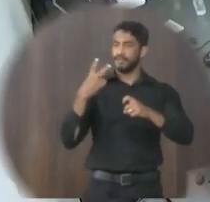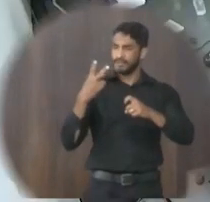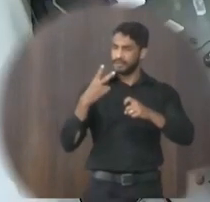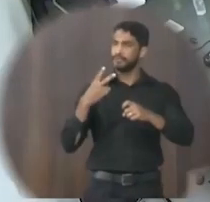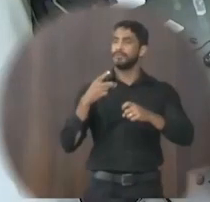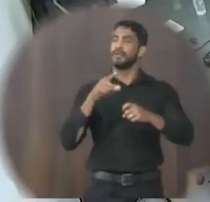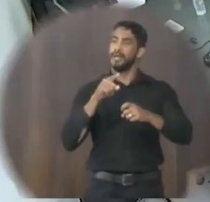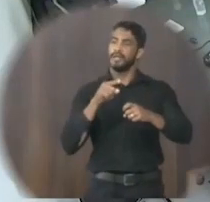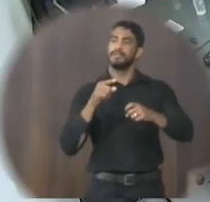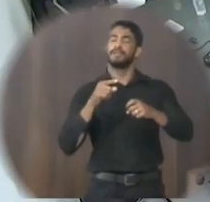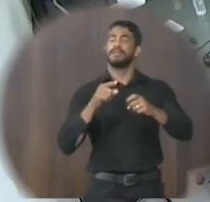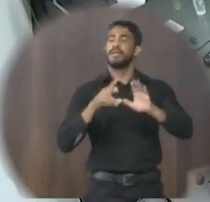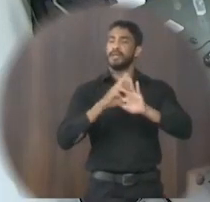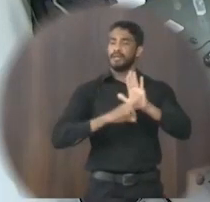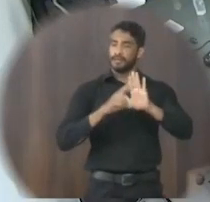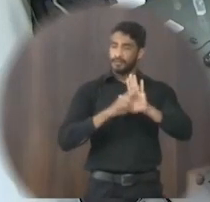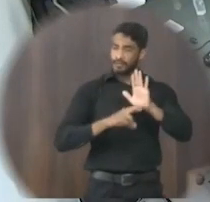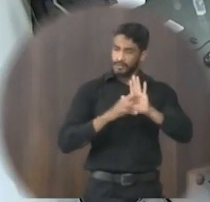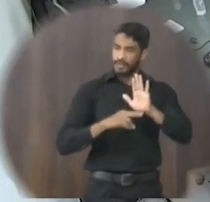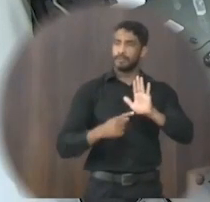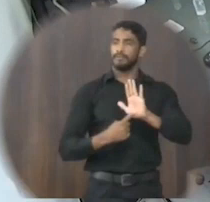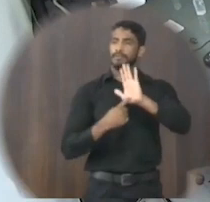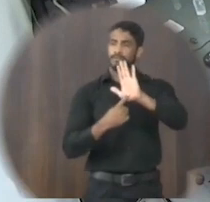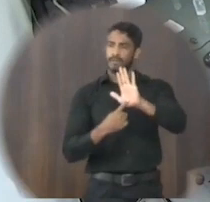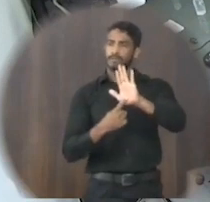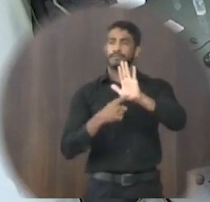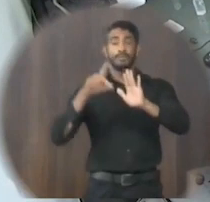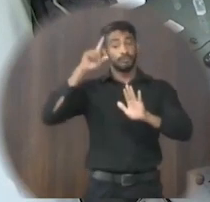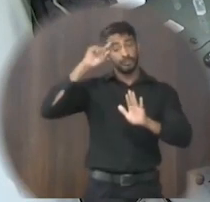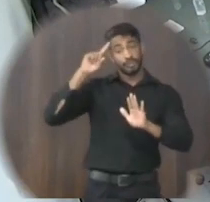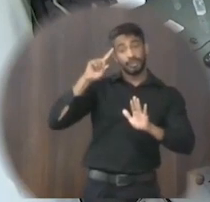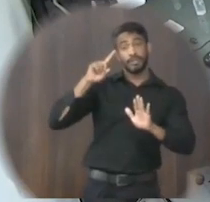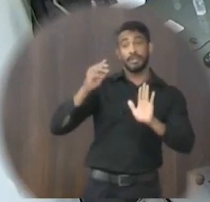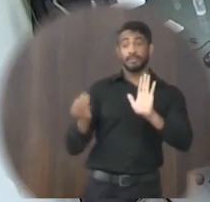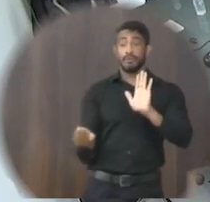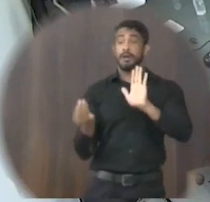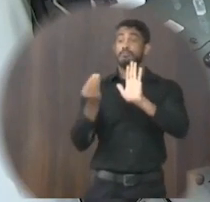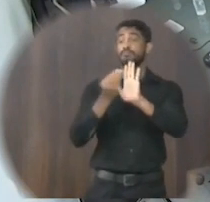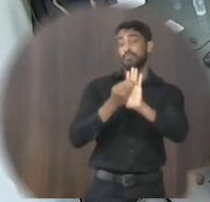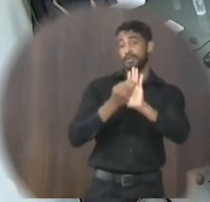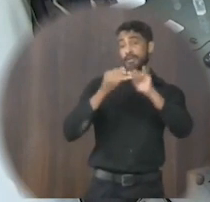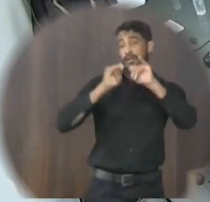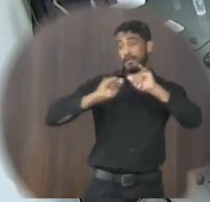disposições em contrário Artigo 3º A presente resolução entre em vigor na data de sua publicação